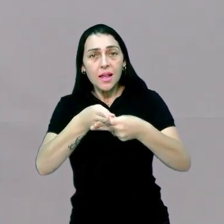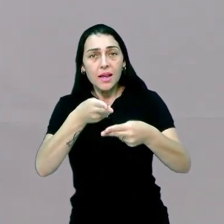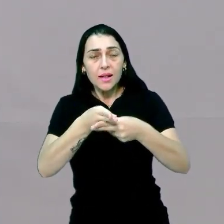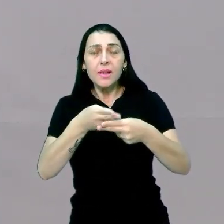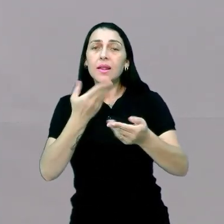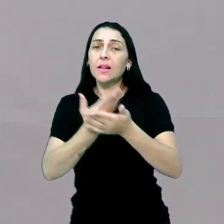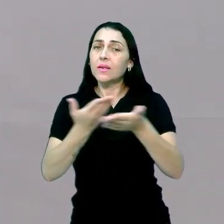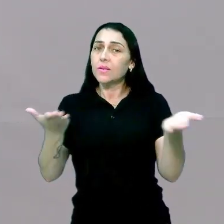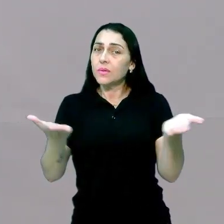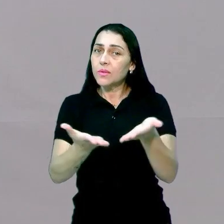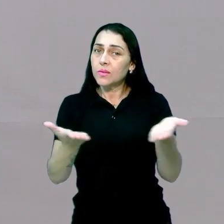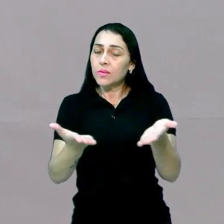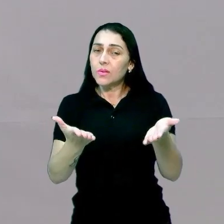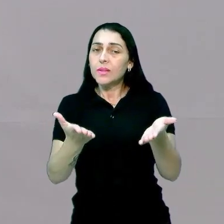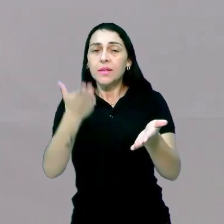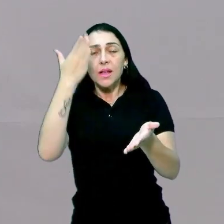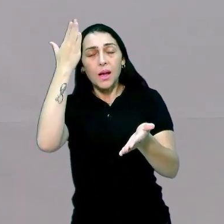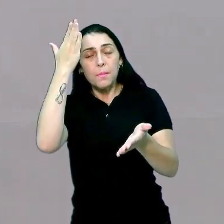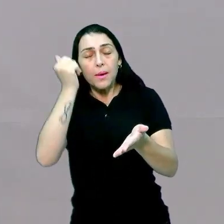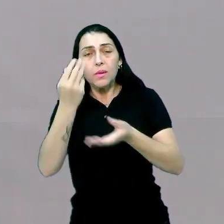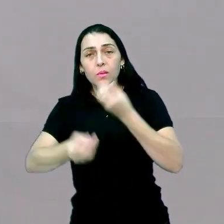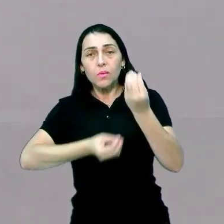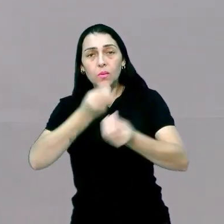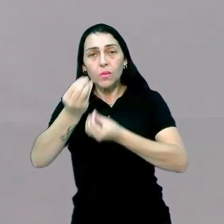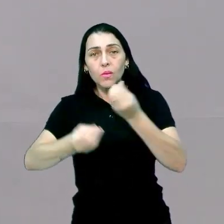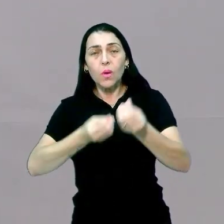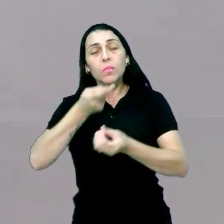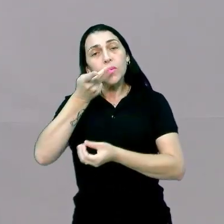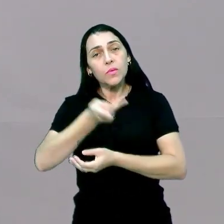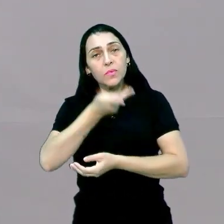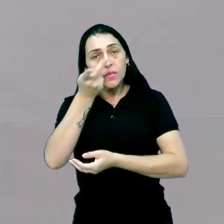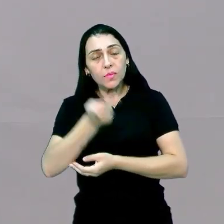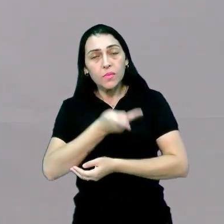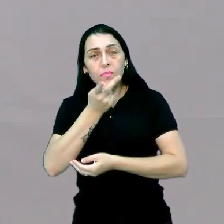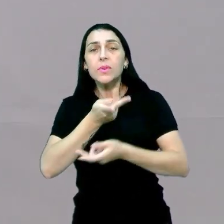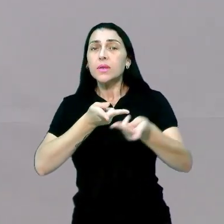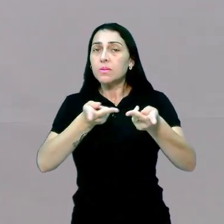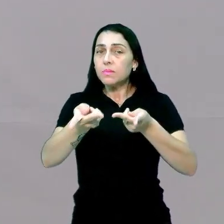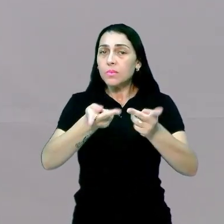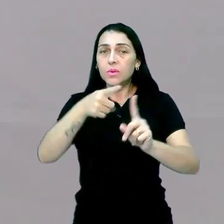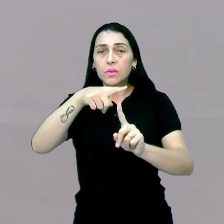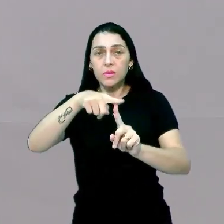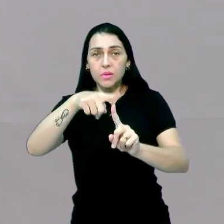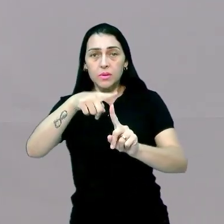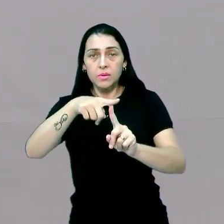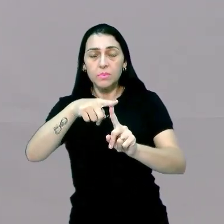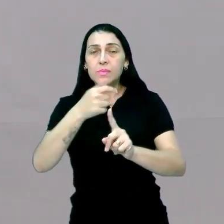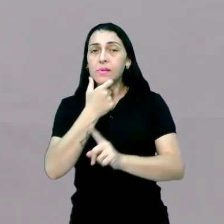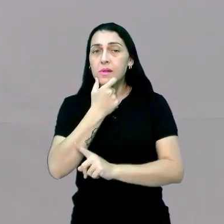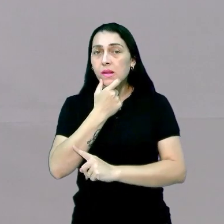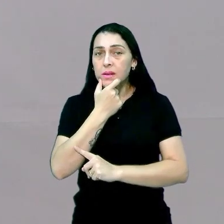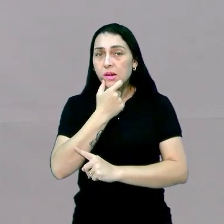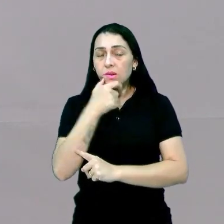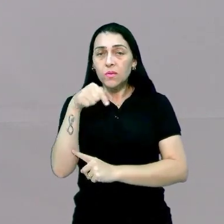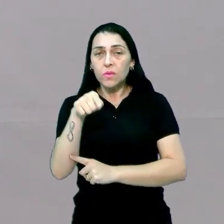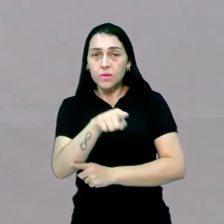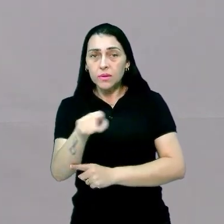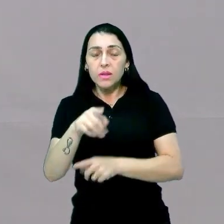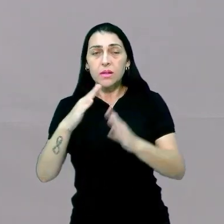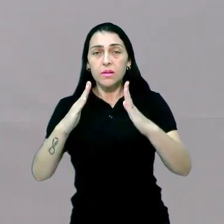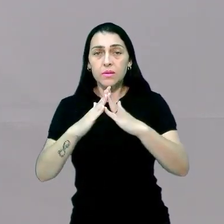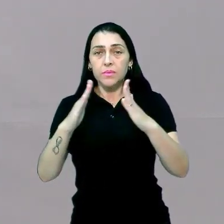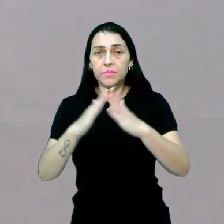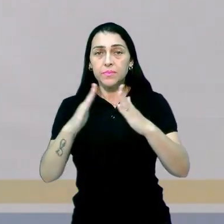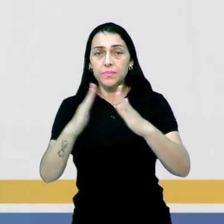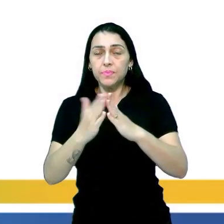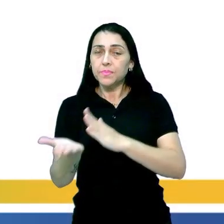Na aula de hoje nós vamos saber como que se falam esses tipos de programa, ok? Em inglês. E vocês aí em casa